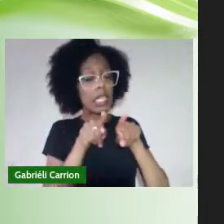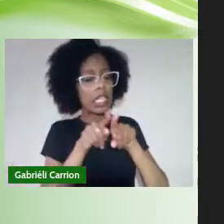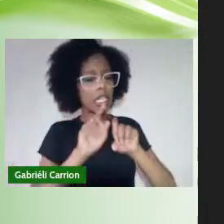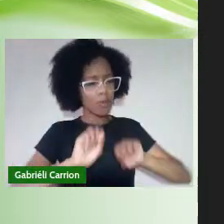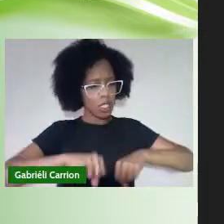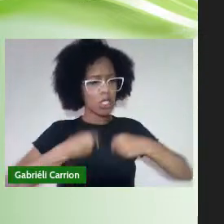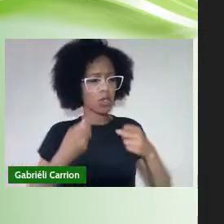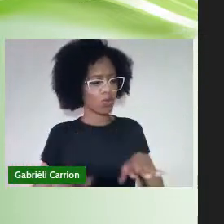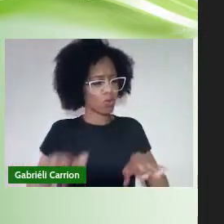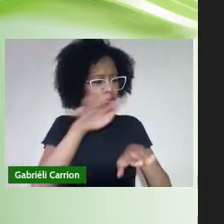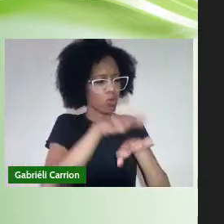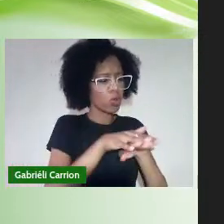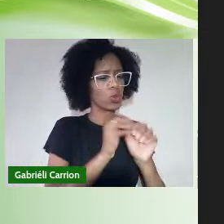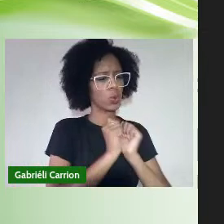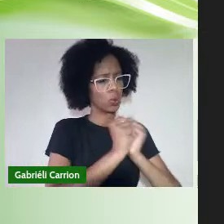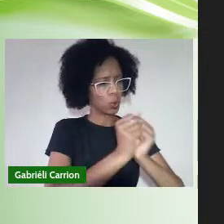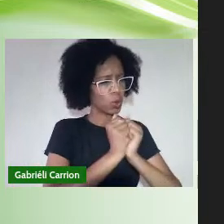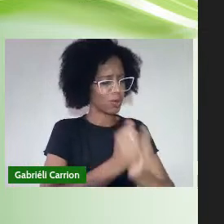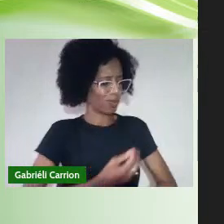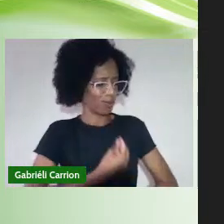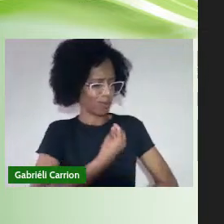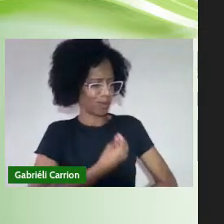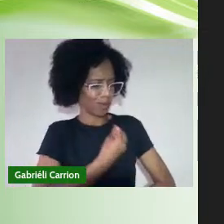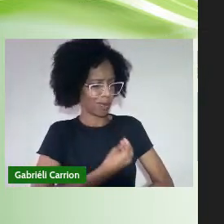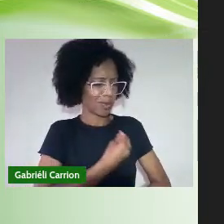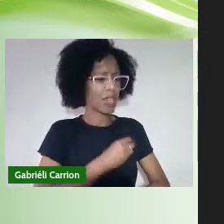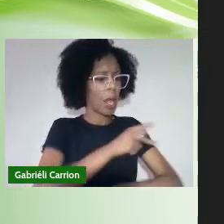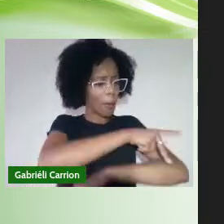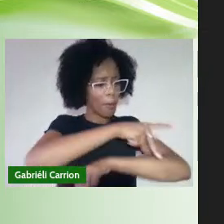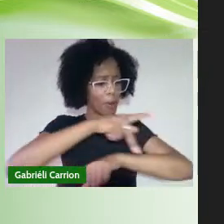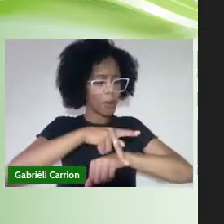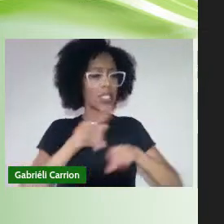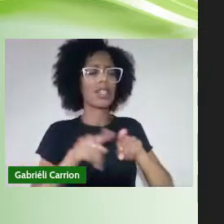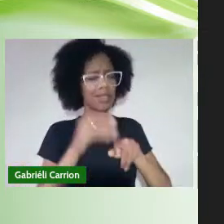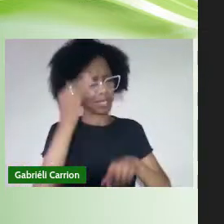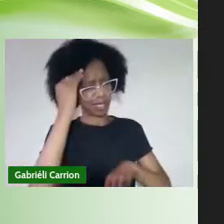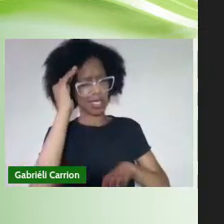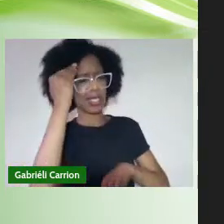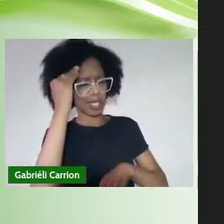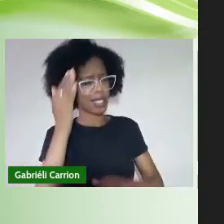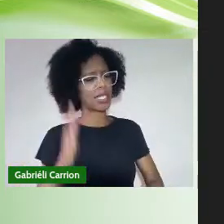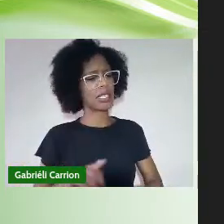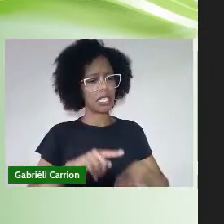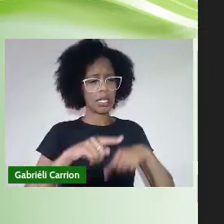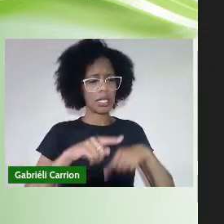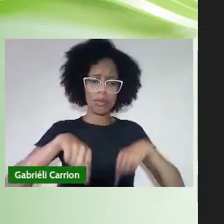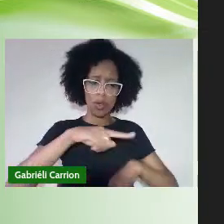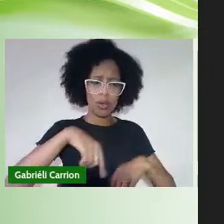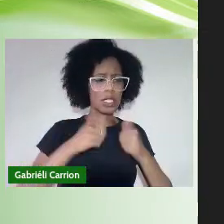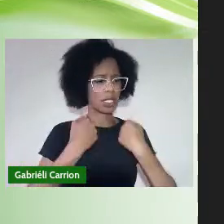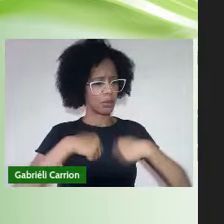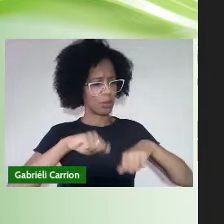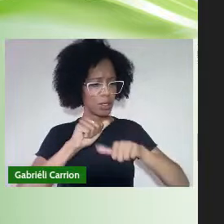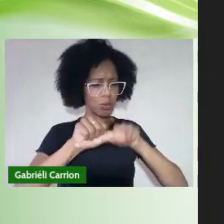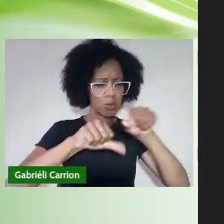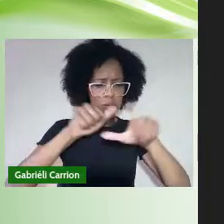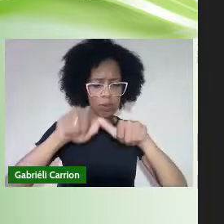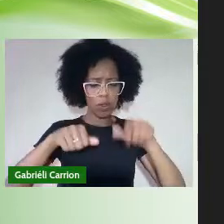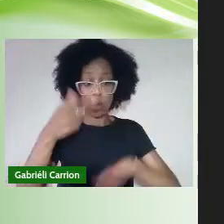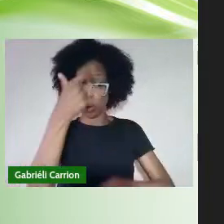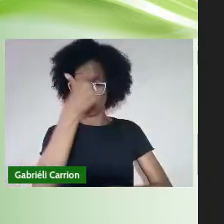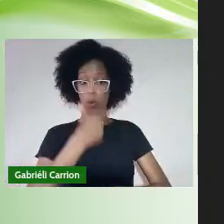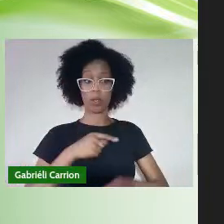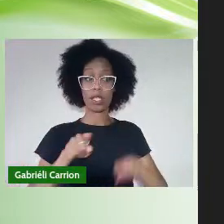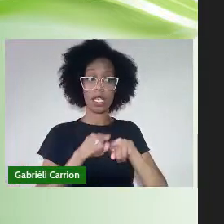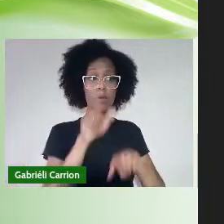os educandos em suas vivências pedagógicas Porque compreendo serem significativas e transformadoras de nós mesmos E da sociedade